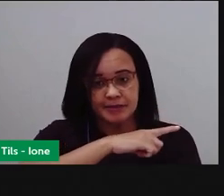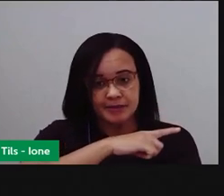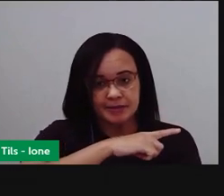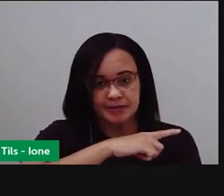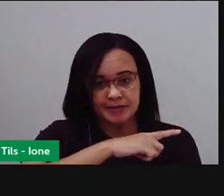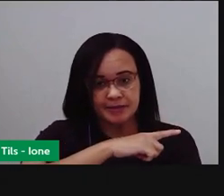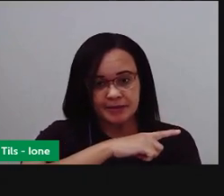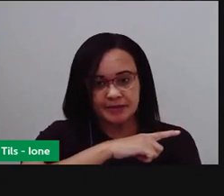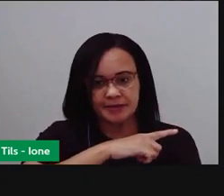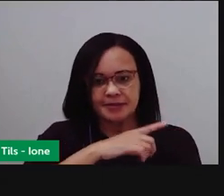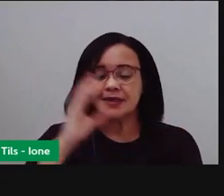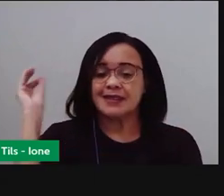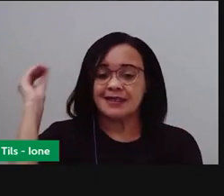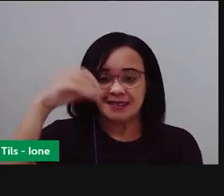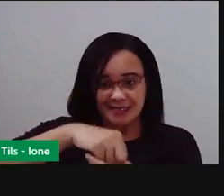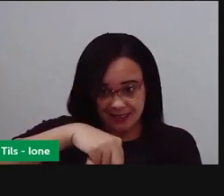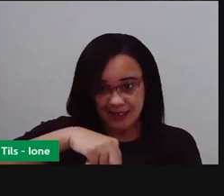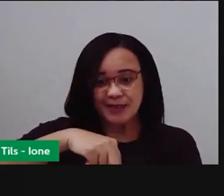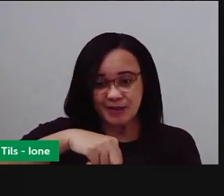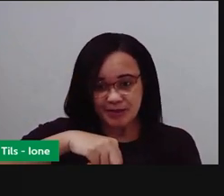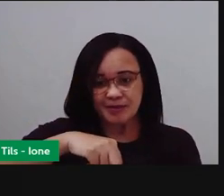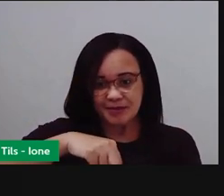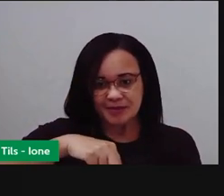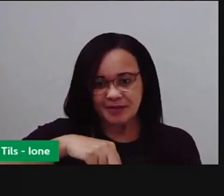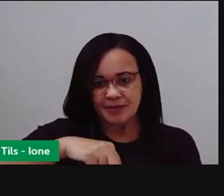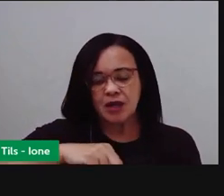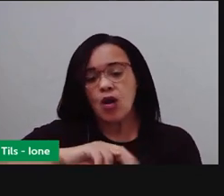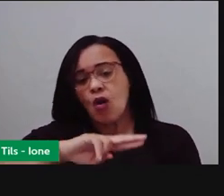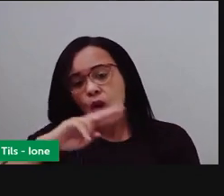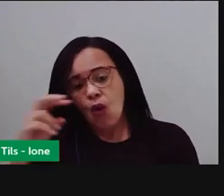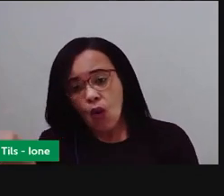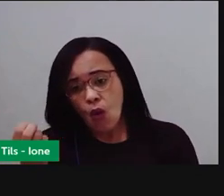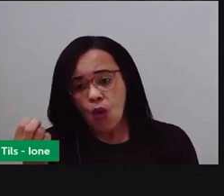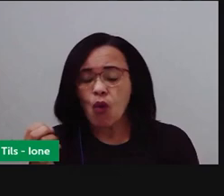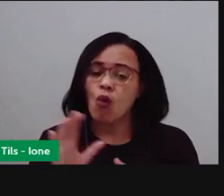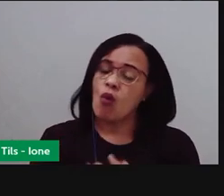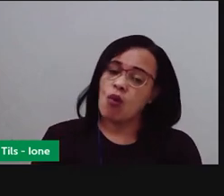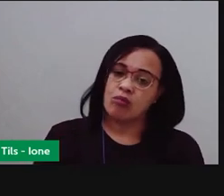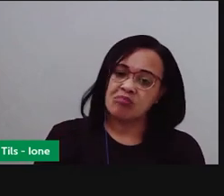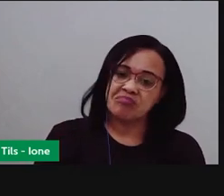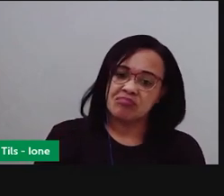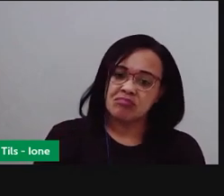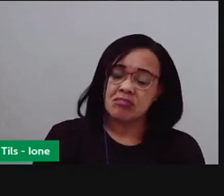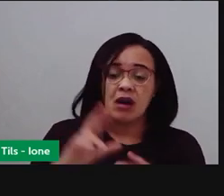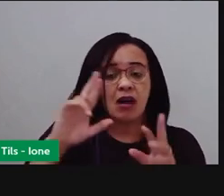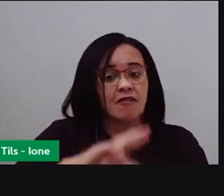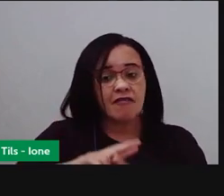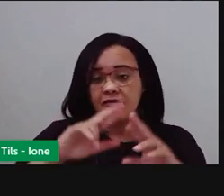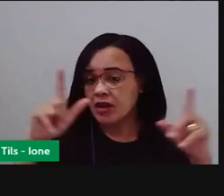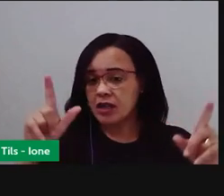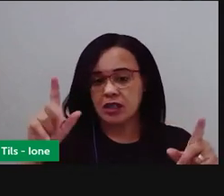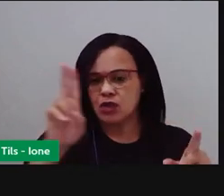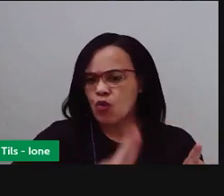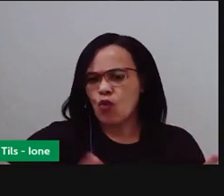tem aquela mata que a gente tá medindo. Quando a gente tá usando uma que não é convencional,